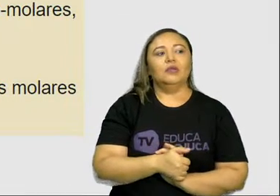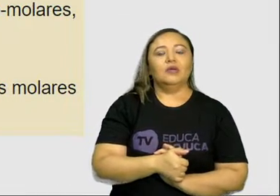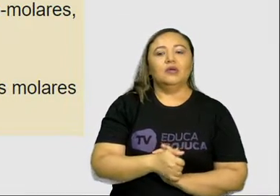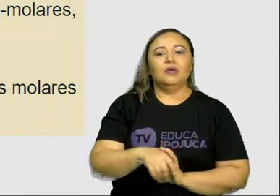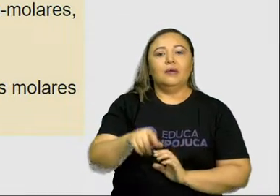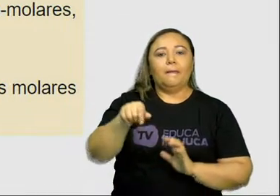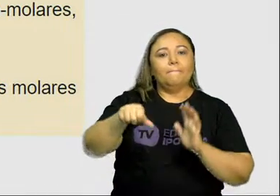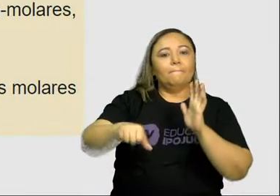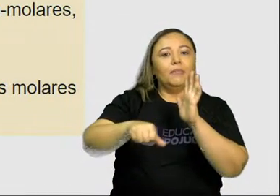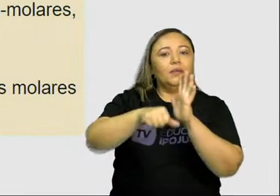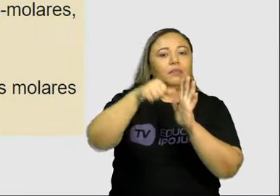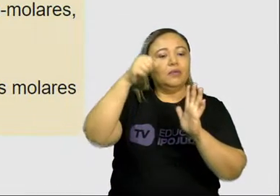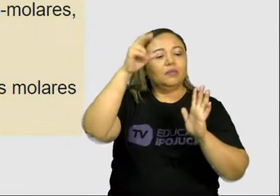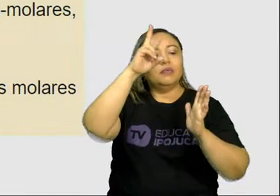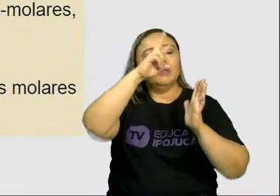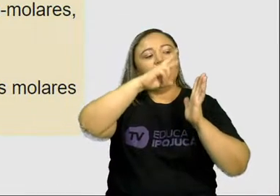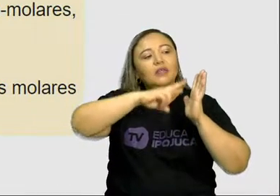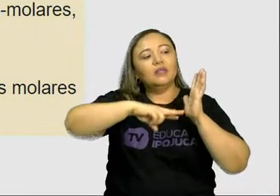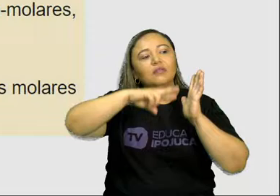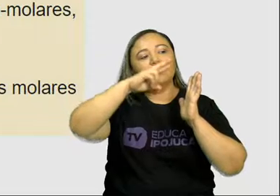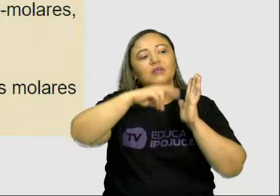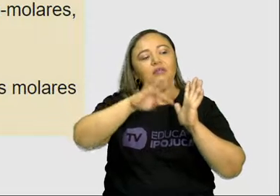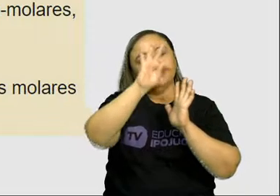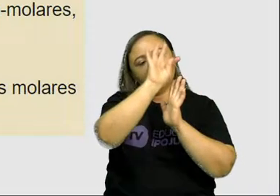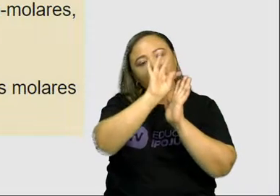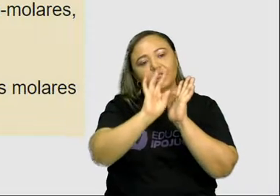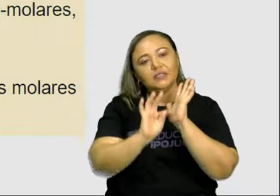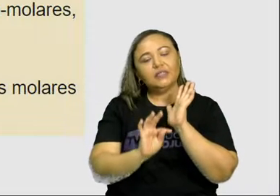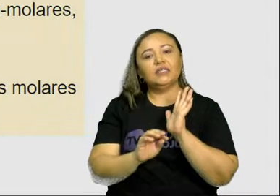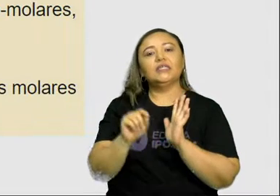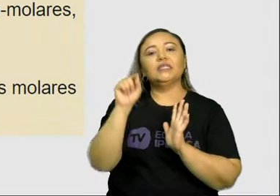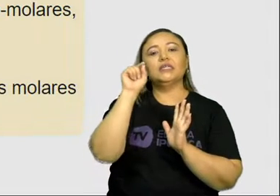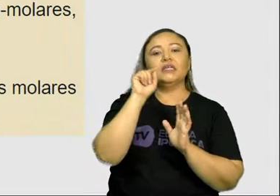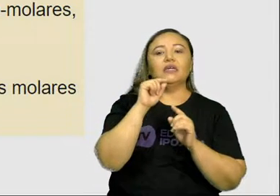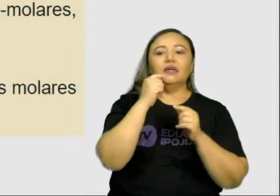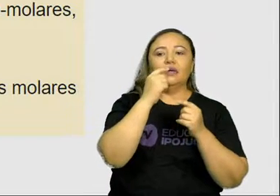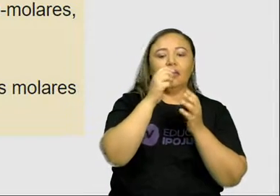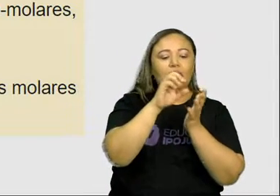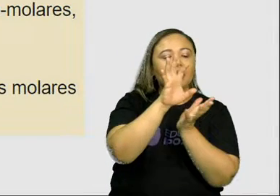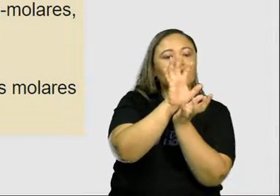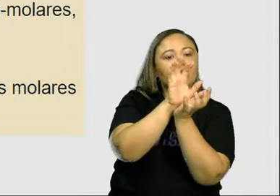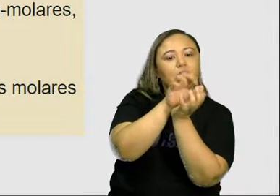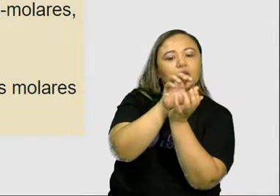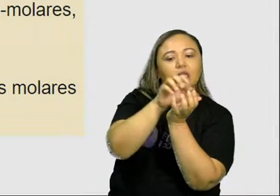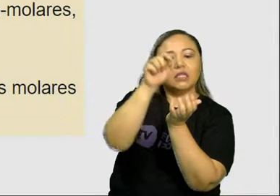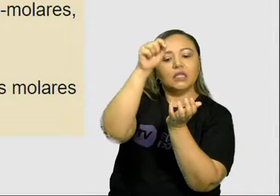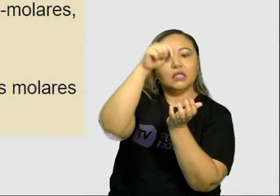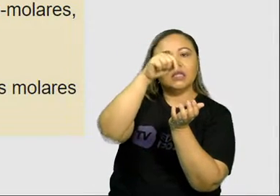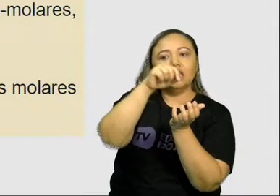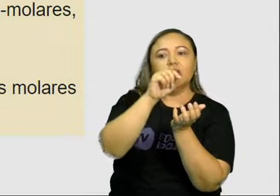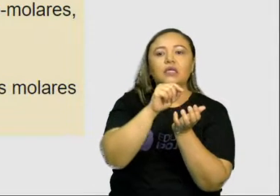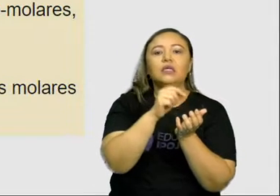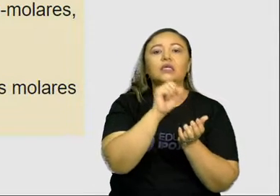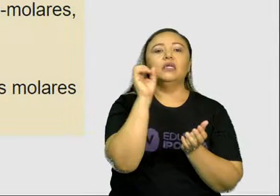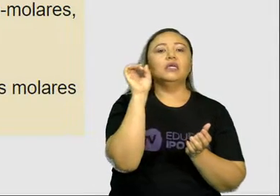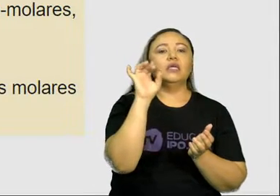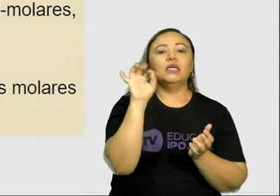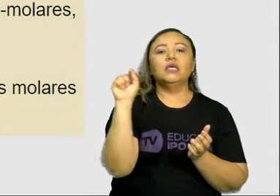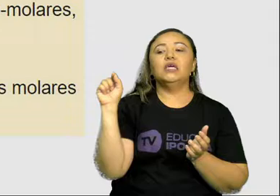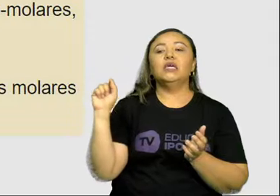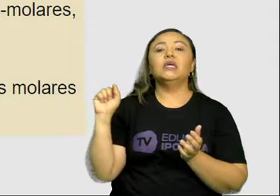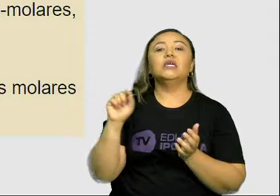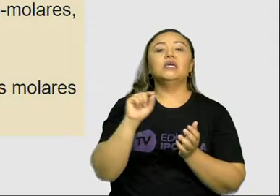Primeiro vamos para essa leitura desse texto bem maravilhoso. Quem é quem dentro da boca? Os adultos têm